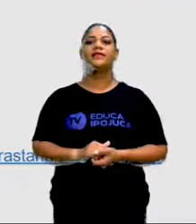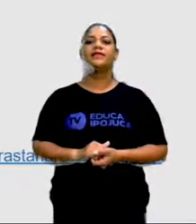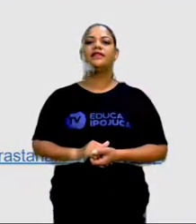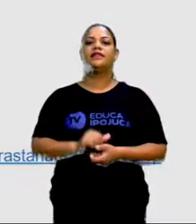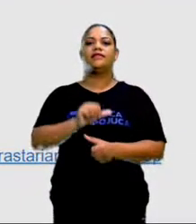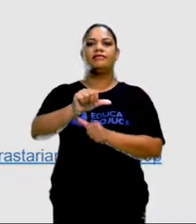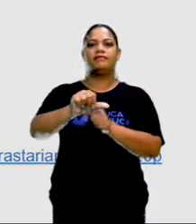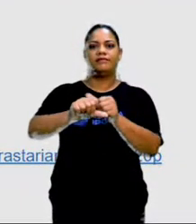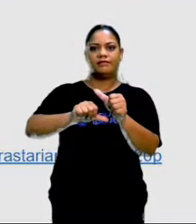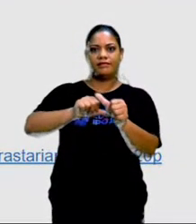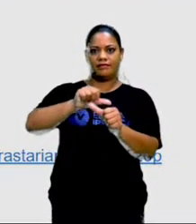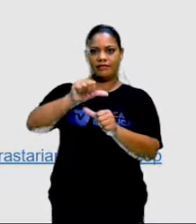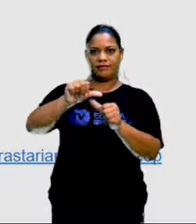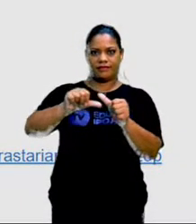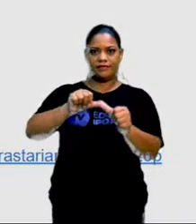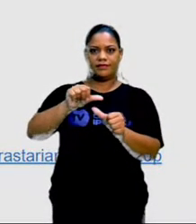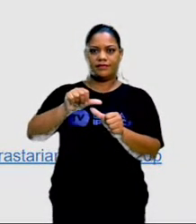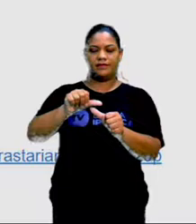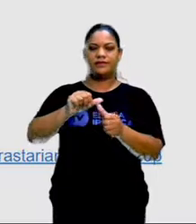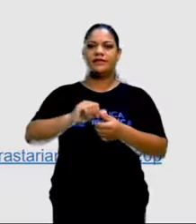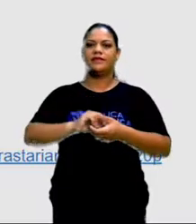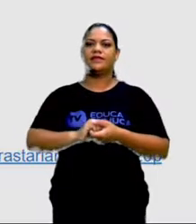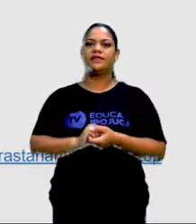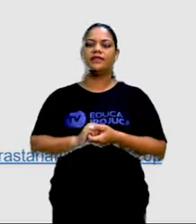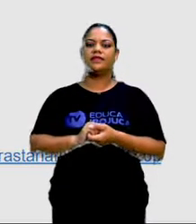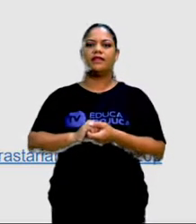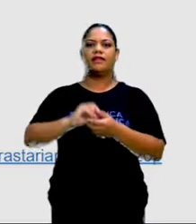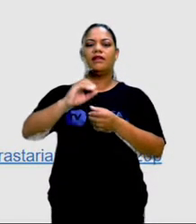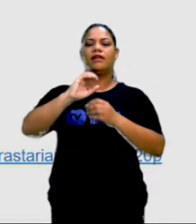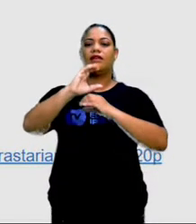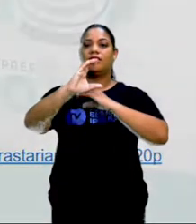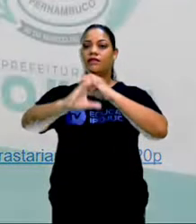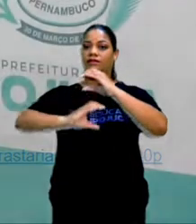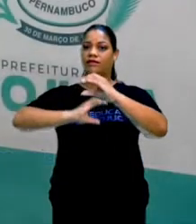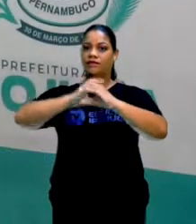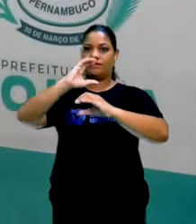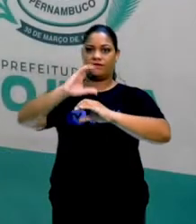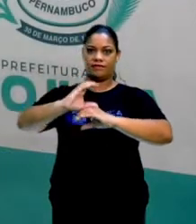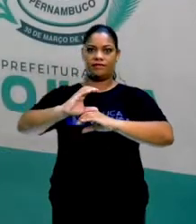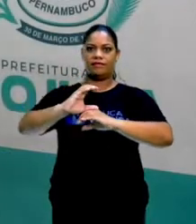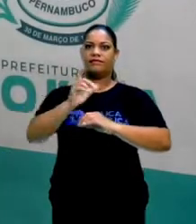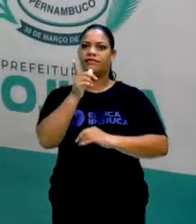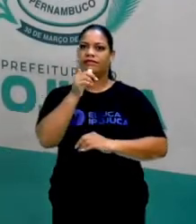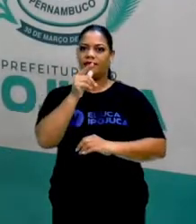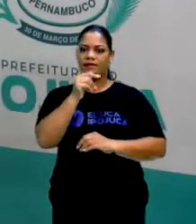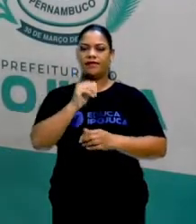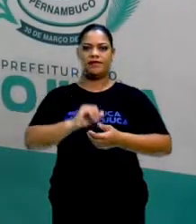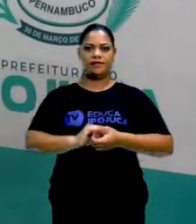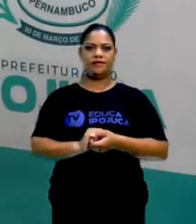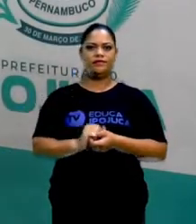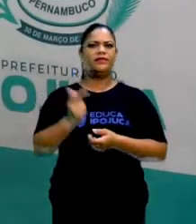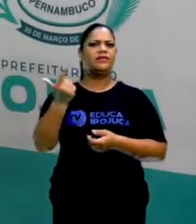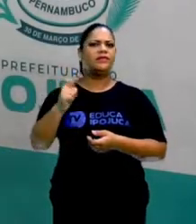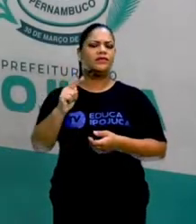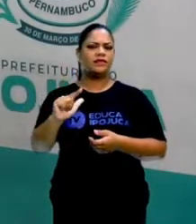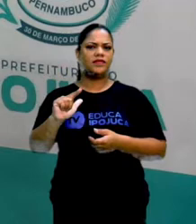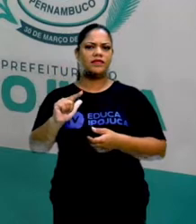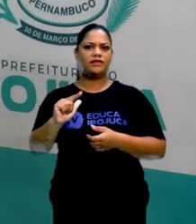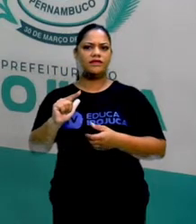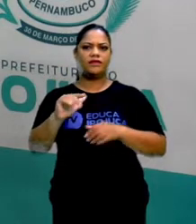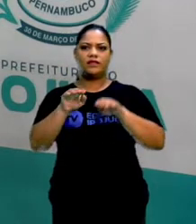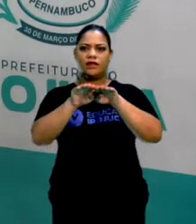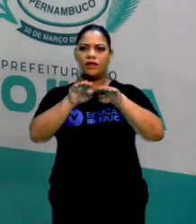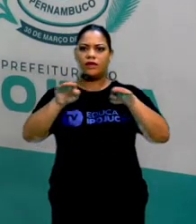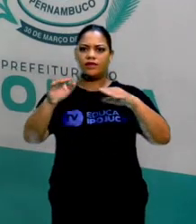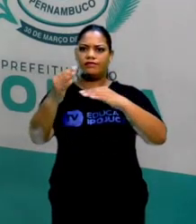ciclo hidrológico. A gente sabe que se não tiver essa capa de proteção, o que é que vai acontecer? A água da